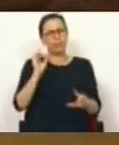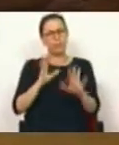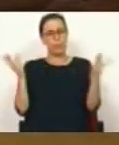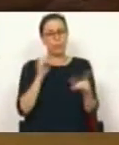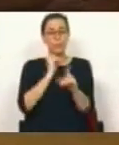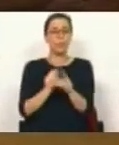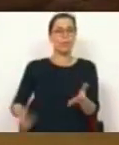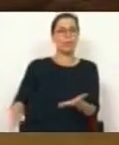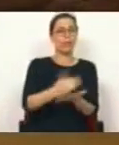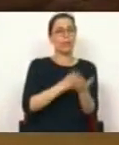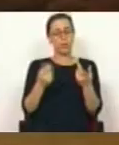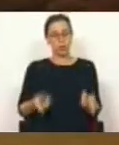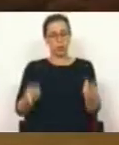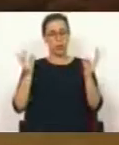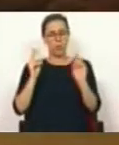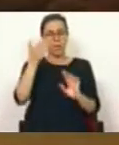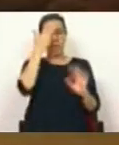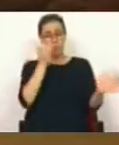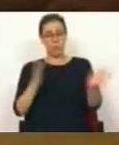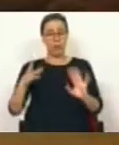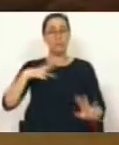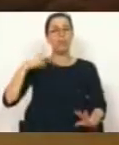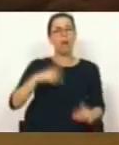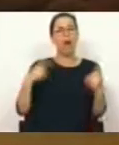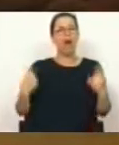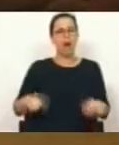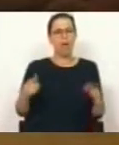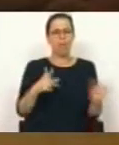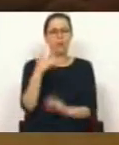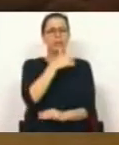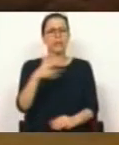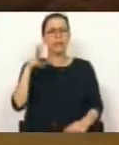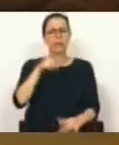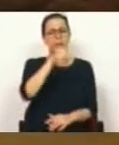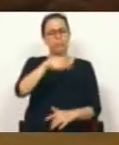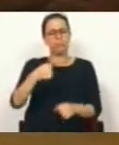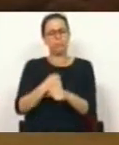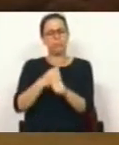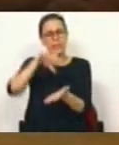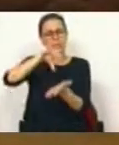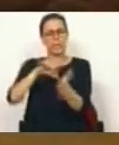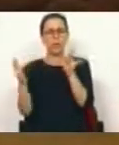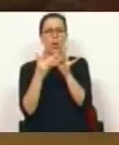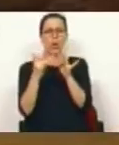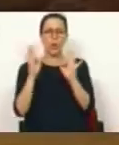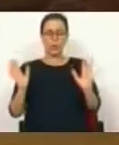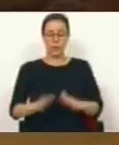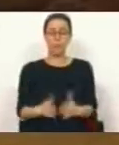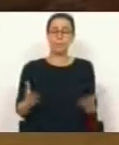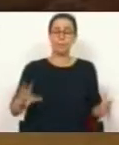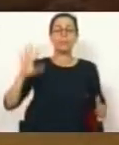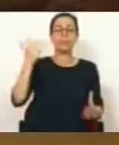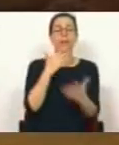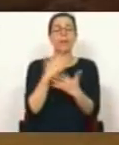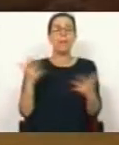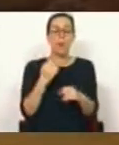De acordo com os dados disponíveis, estima-se que em Portugal existam cerca de 100 mil operadores nos centros de contacto. Sucede que